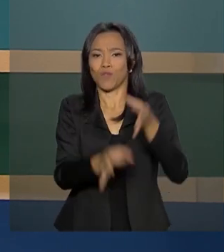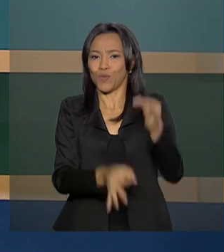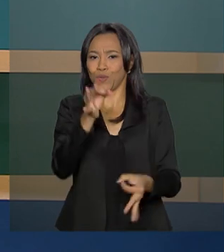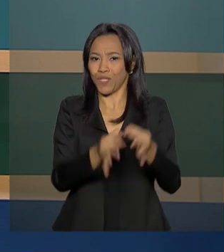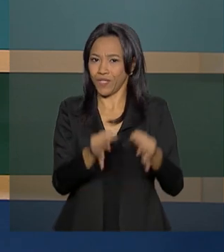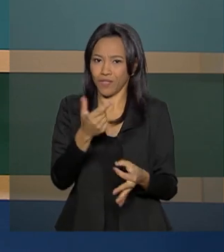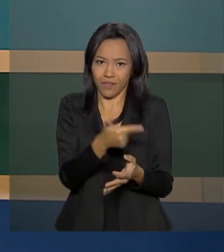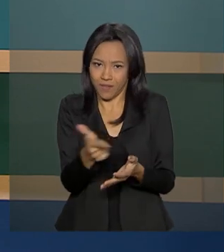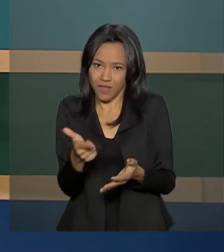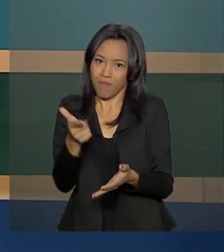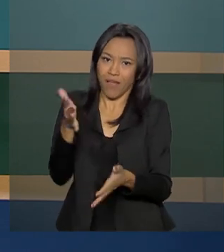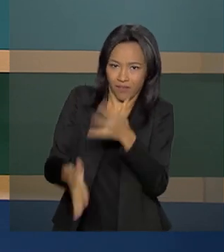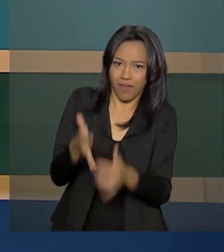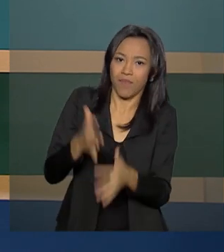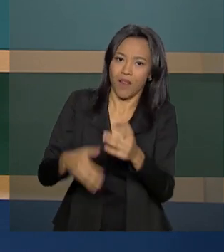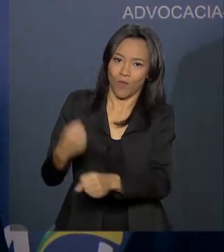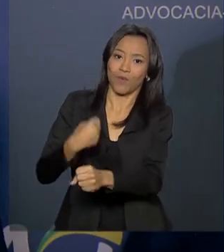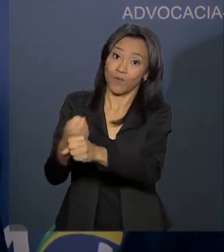atuar em todo o país.